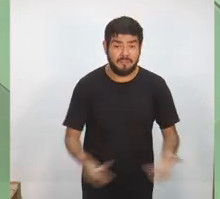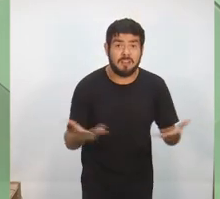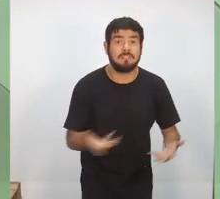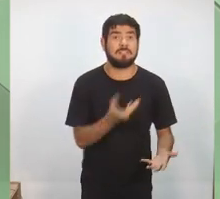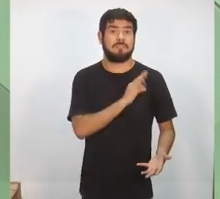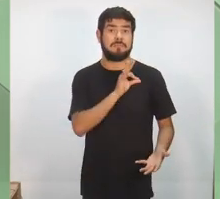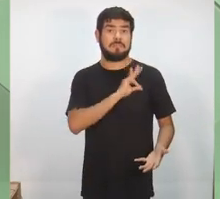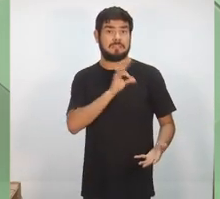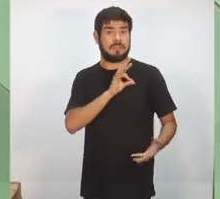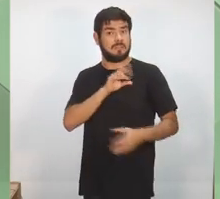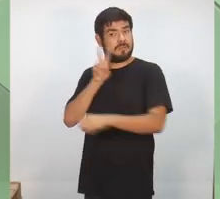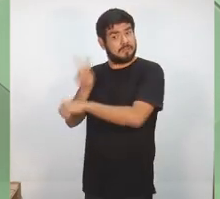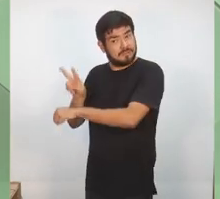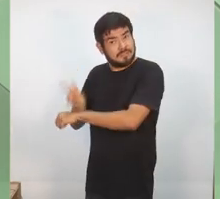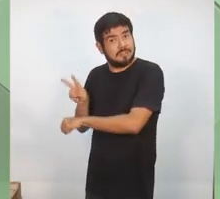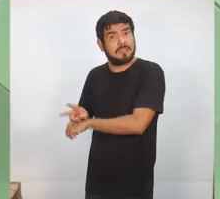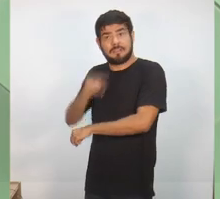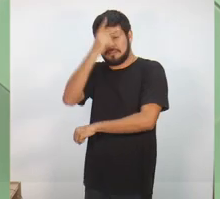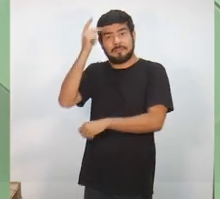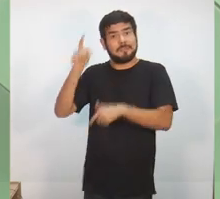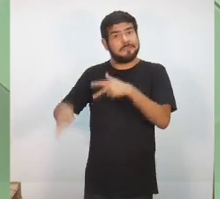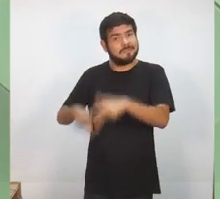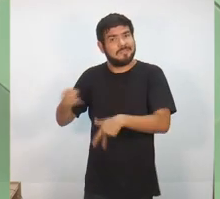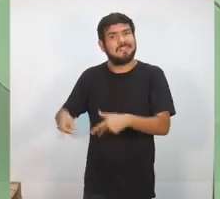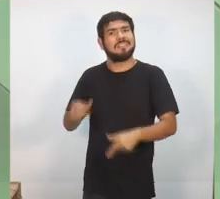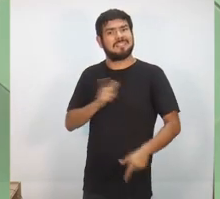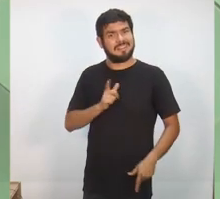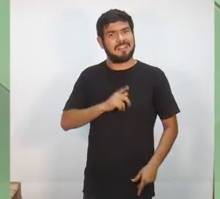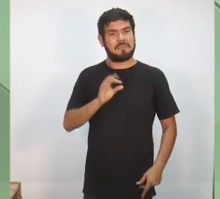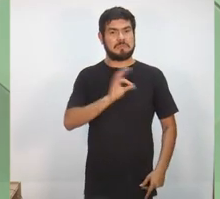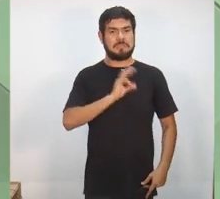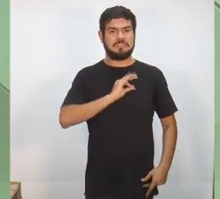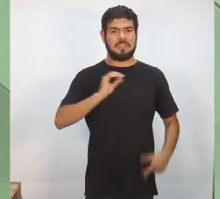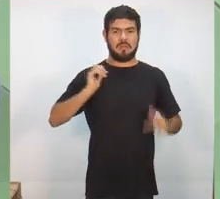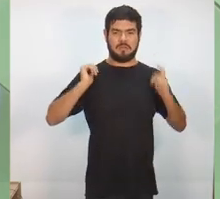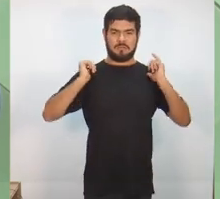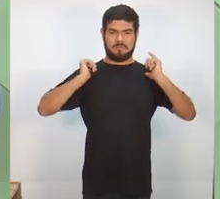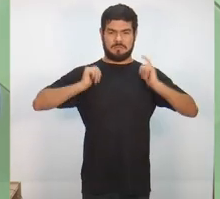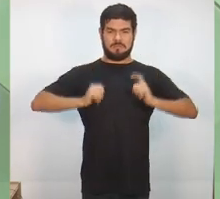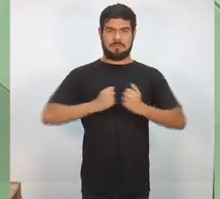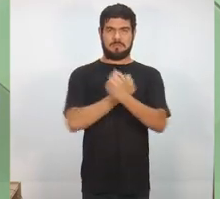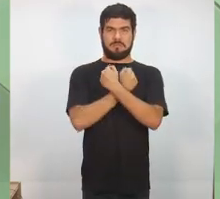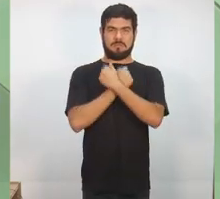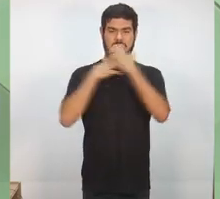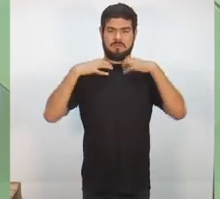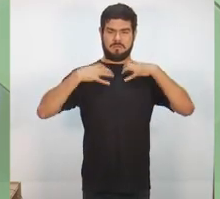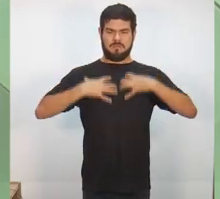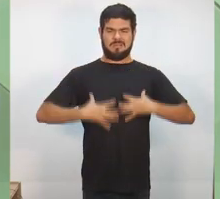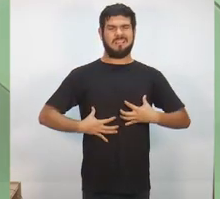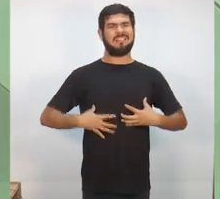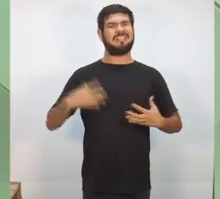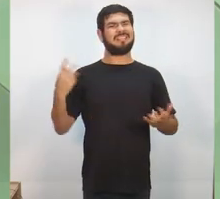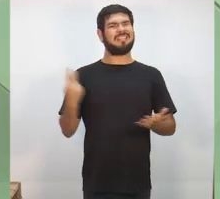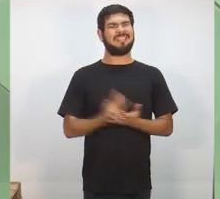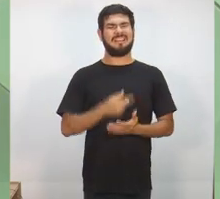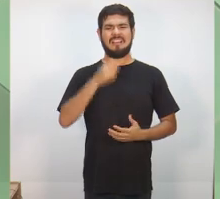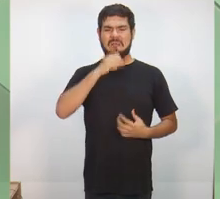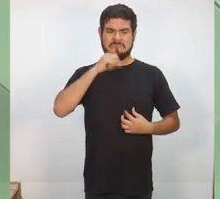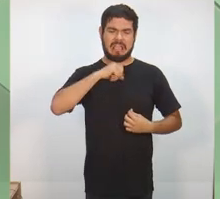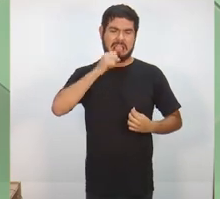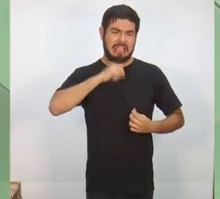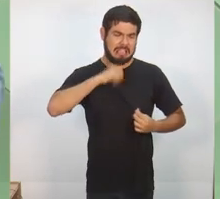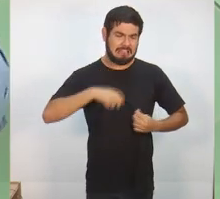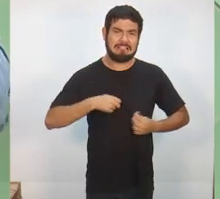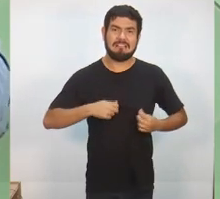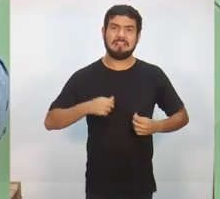garantindo a segurança do cidadão. Tem policial que está indo para a rua com colete vencido, tem policial que há 5 anos não dá um tiro